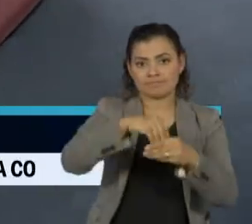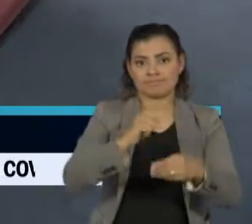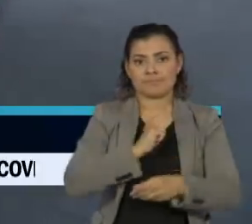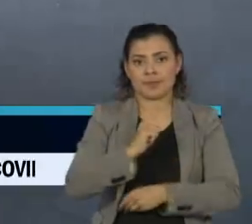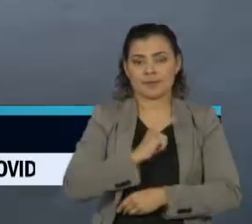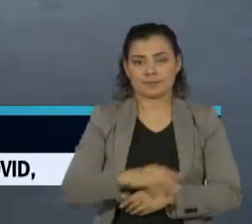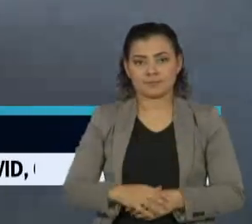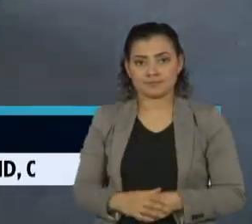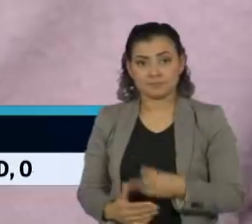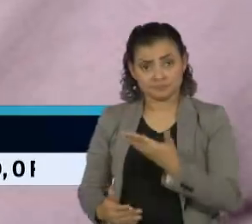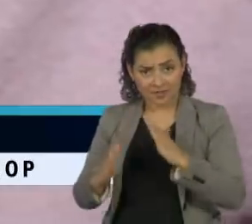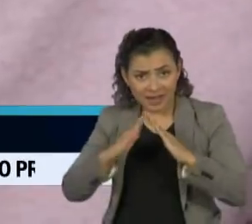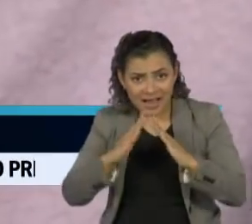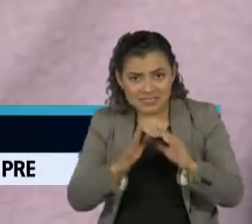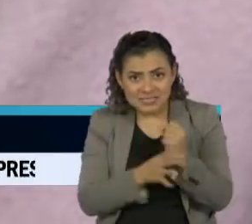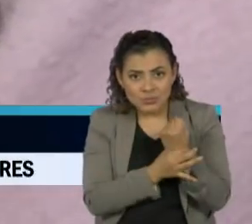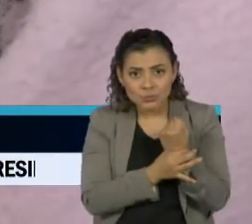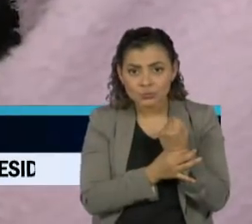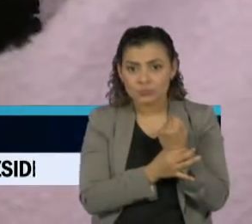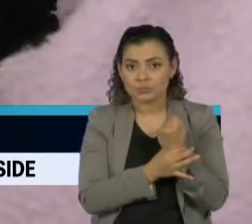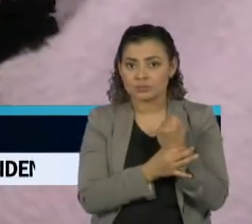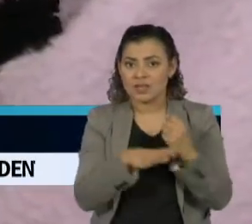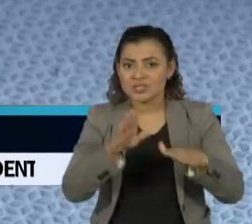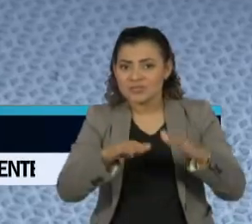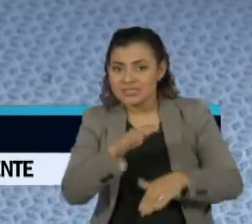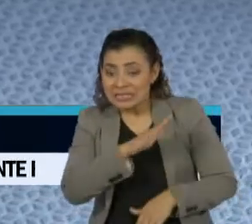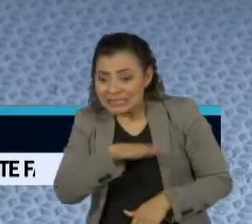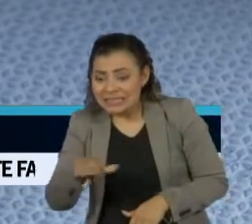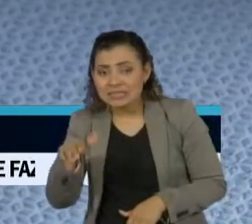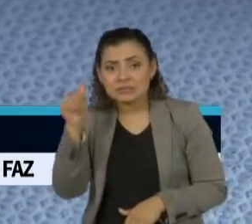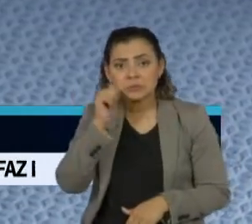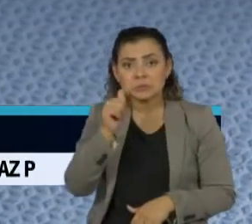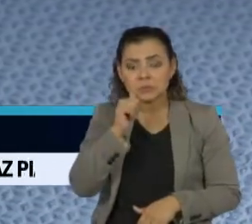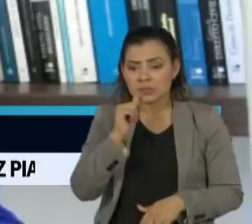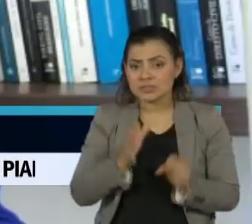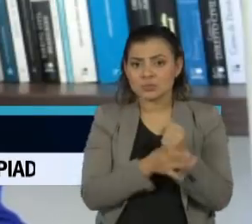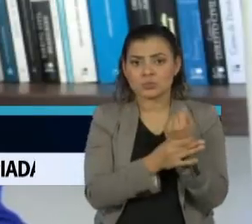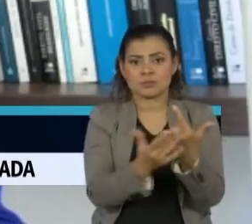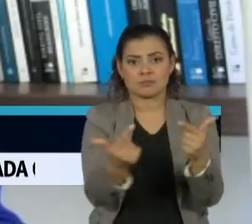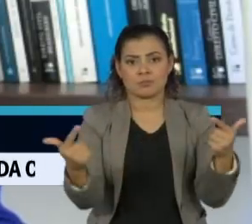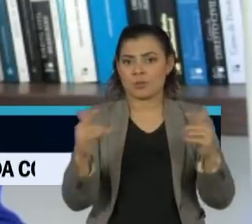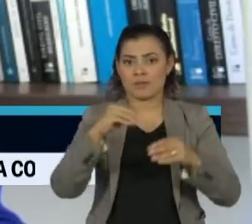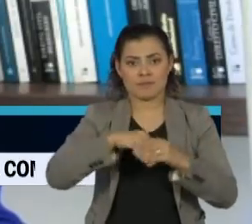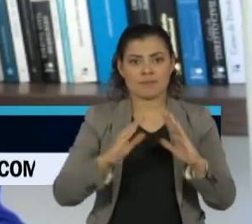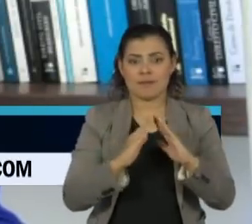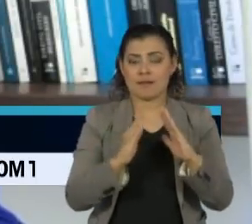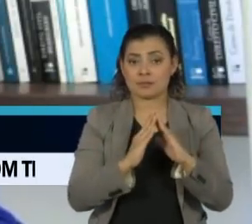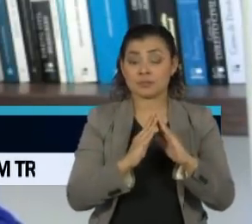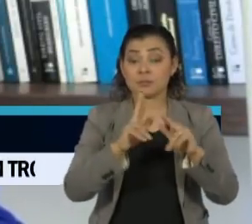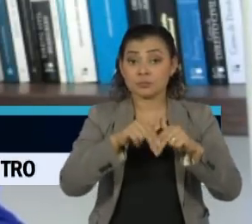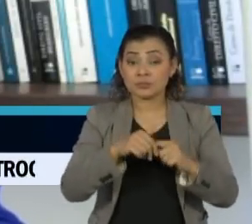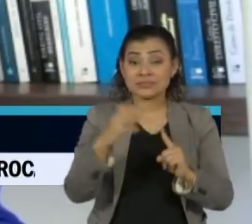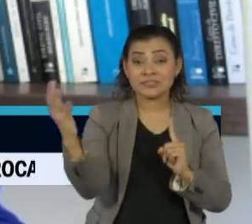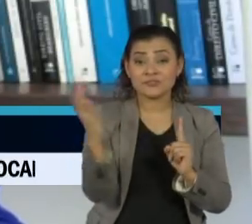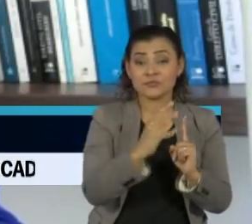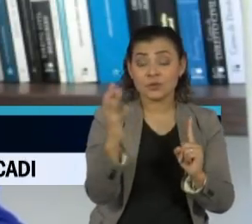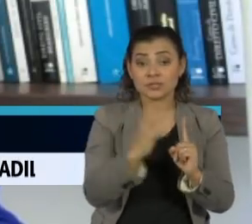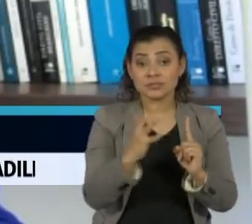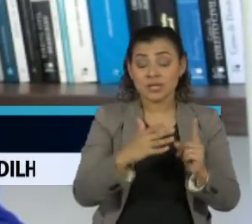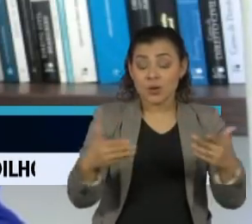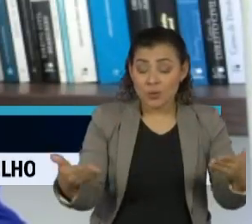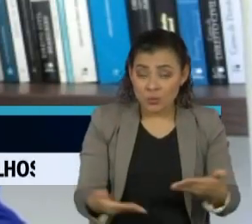Não é um lugar seguro para muitas mulheres e crianças durante a quarentena. Esses fatores que estão potencializando a